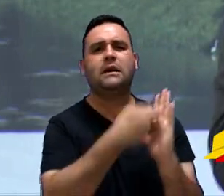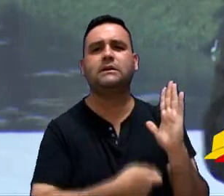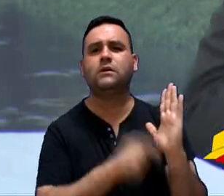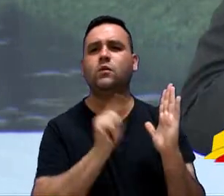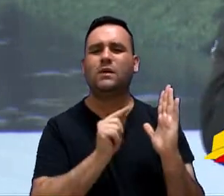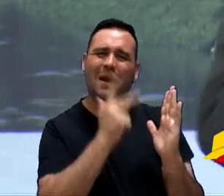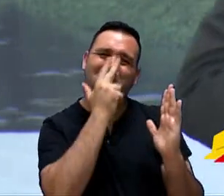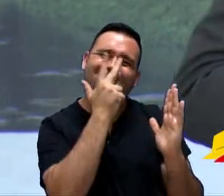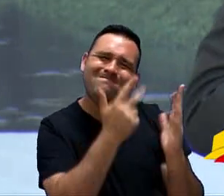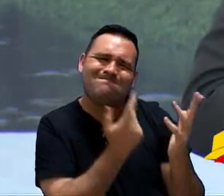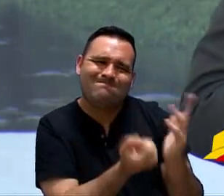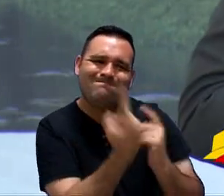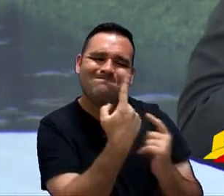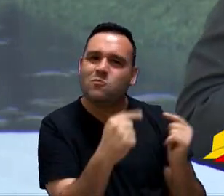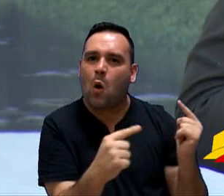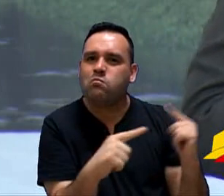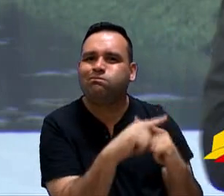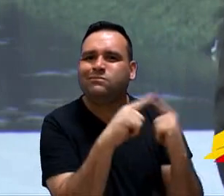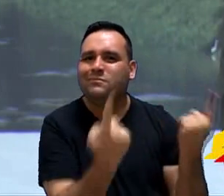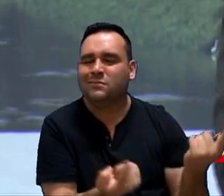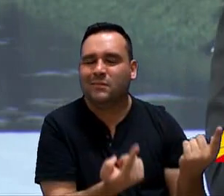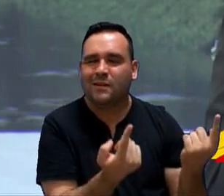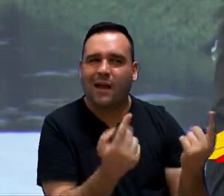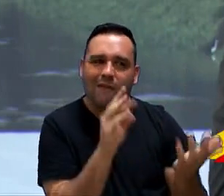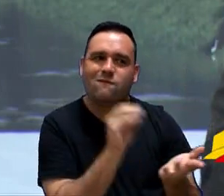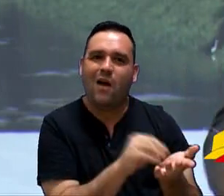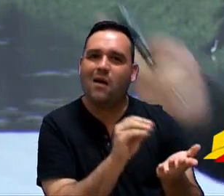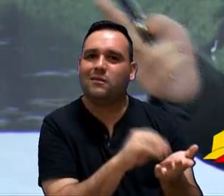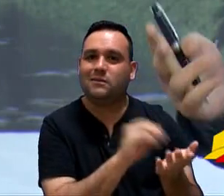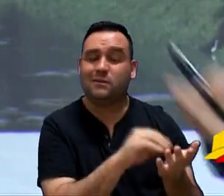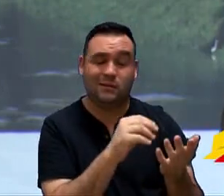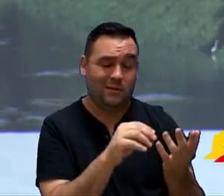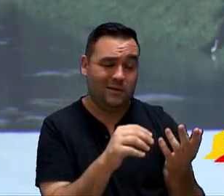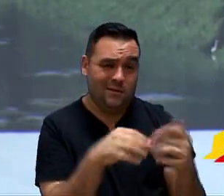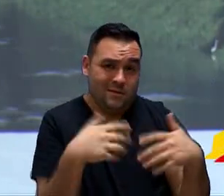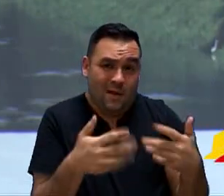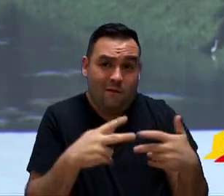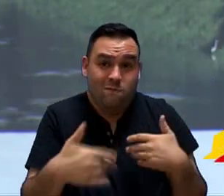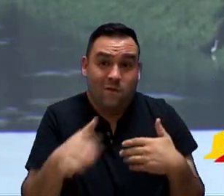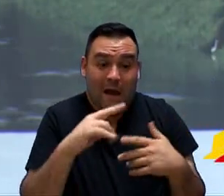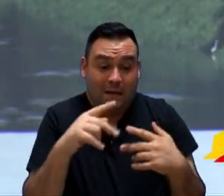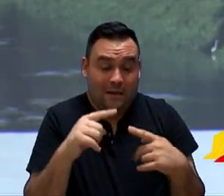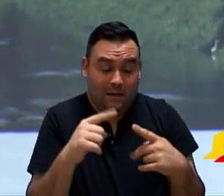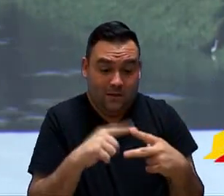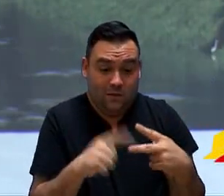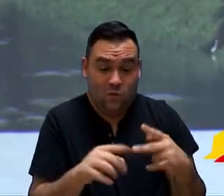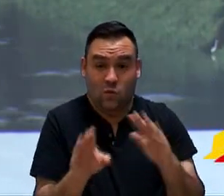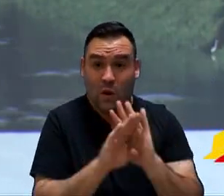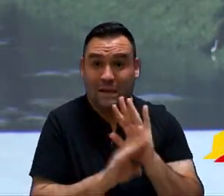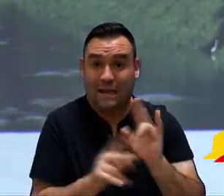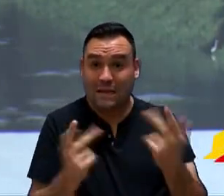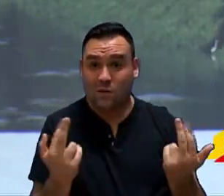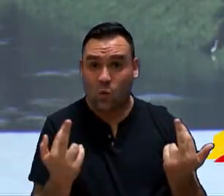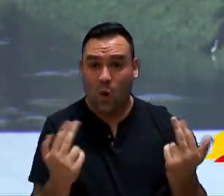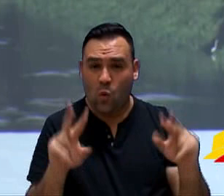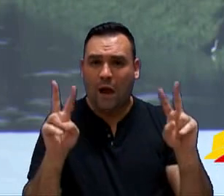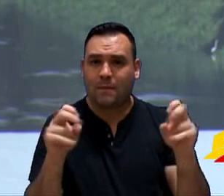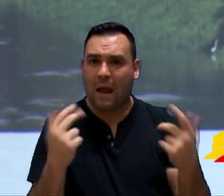escrito está um pouco estranho. Está deixando a desejar. Então, nós teremos duas leis vigentes com o mesmo assunto.